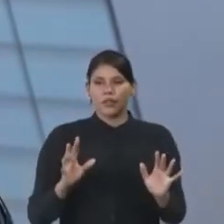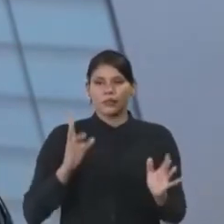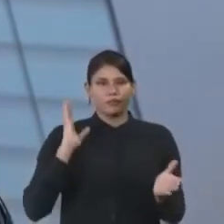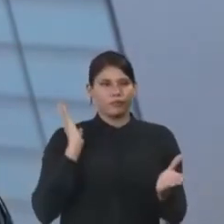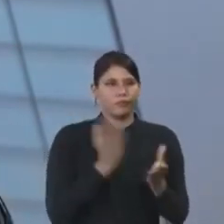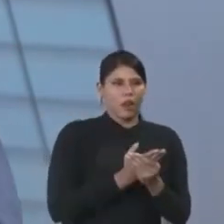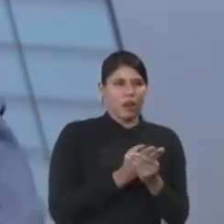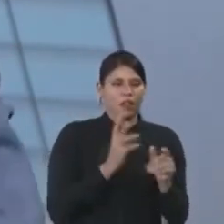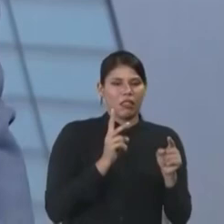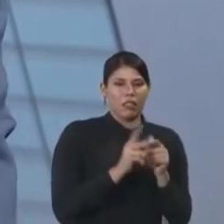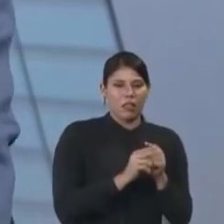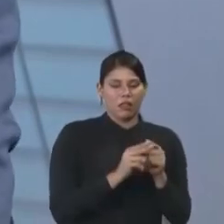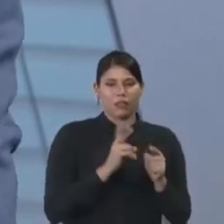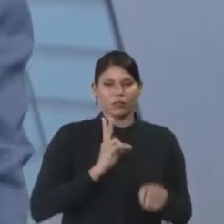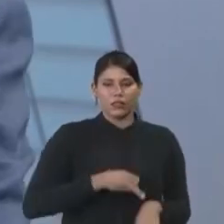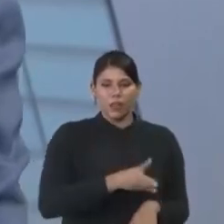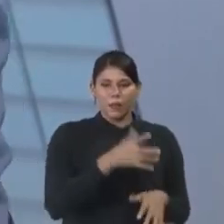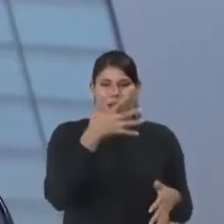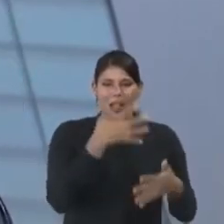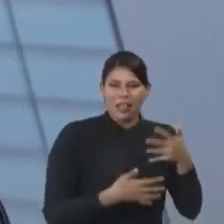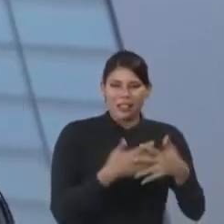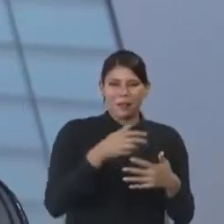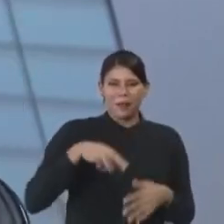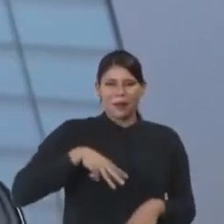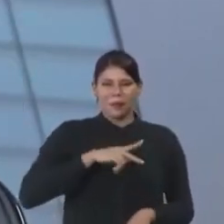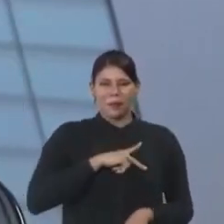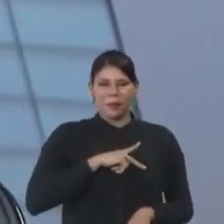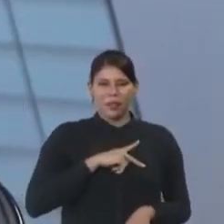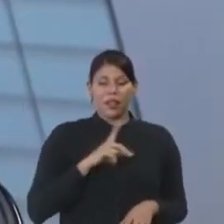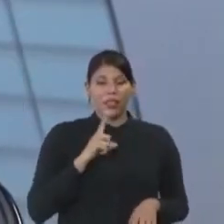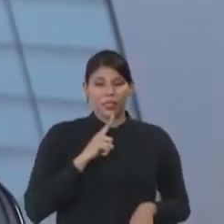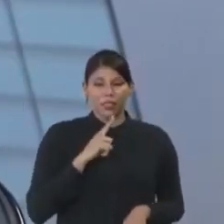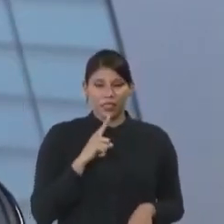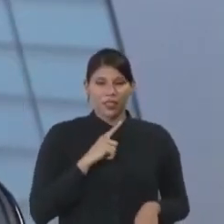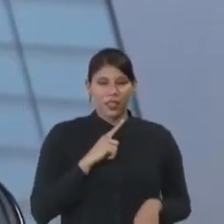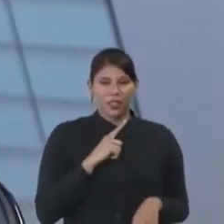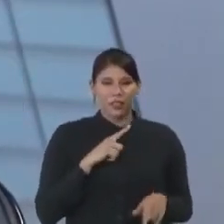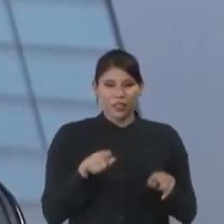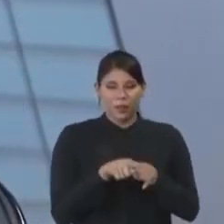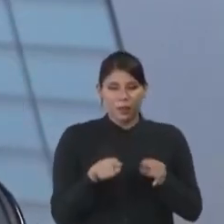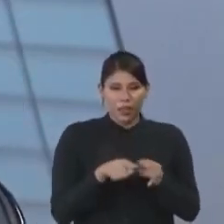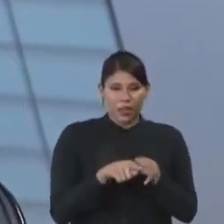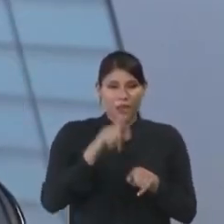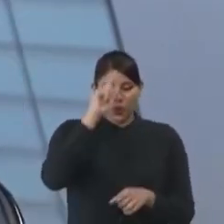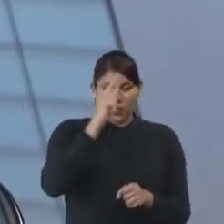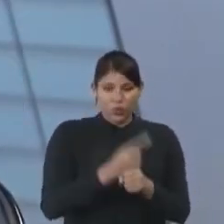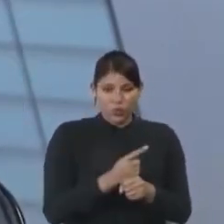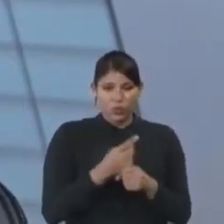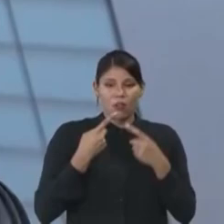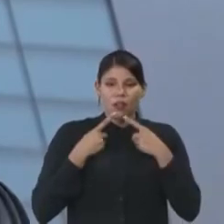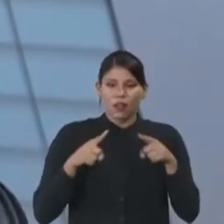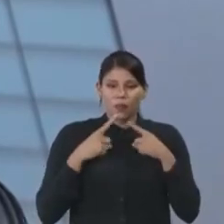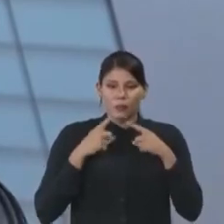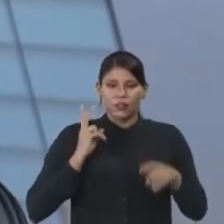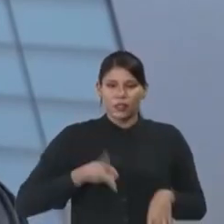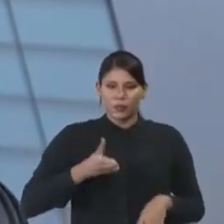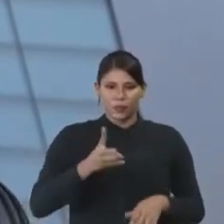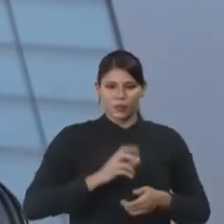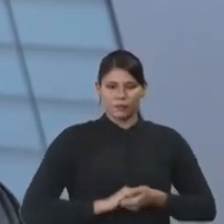cheio de detalhes. É assim, doutora, quer dizer, que tem esse outro lado também, que os gestores reclamam, sabe disso?